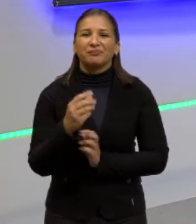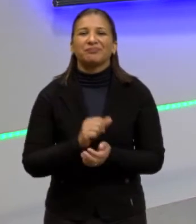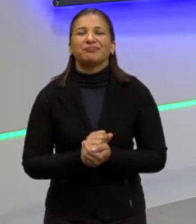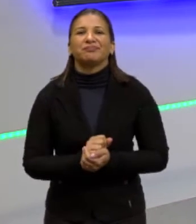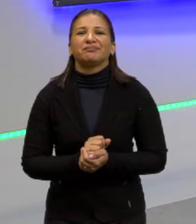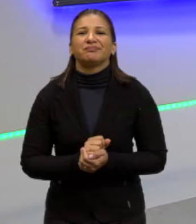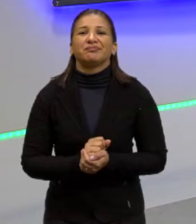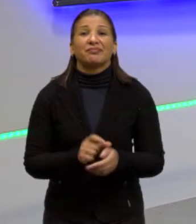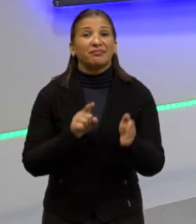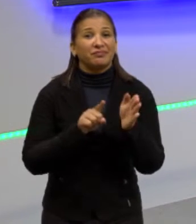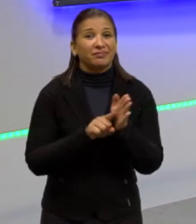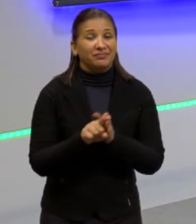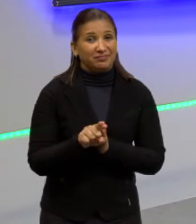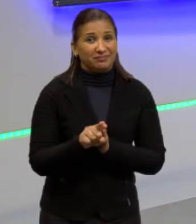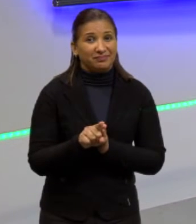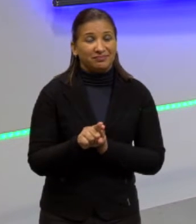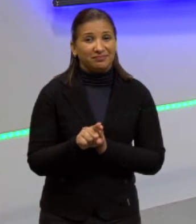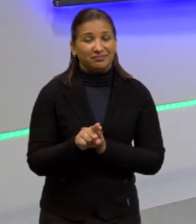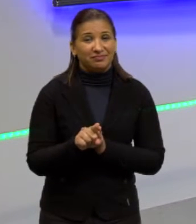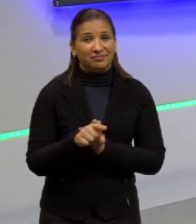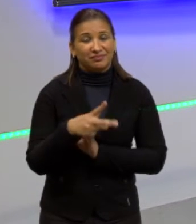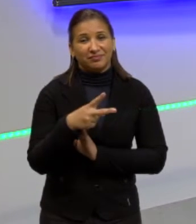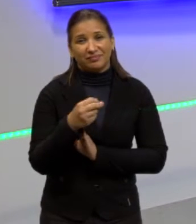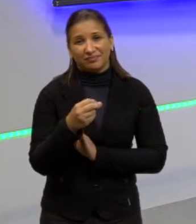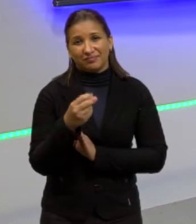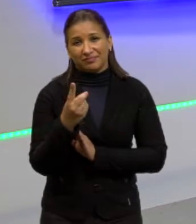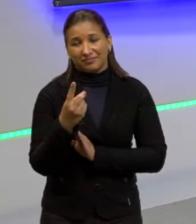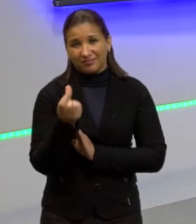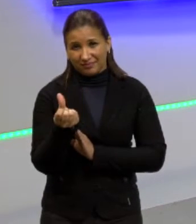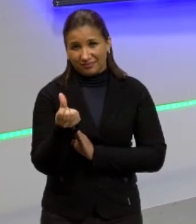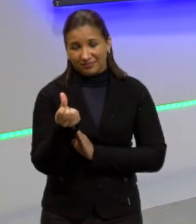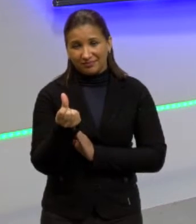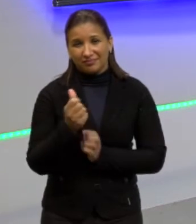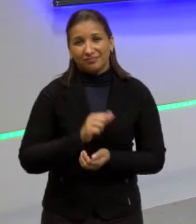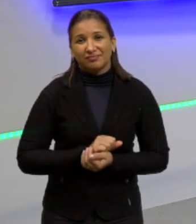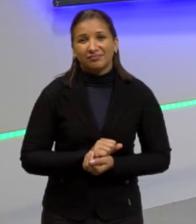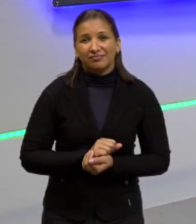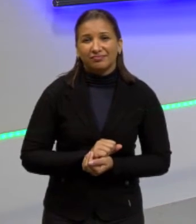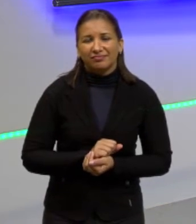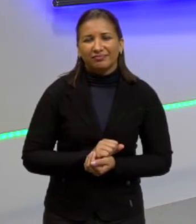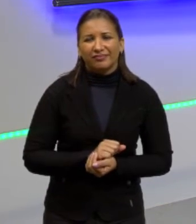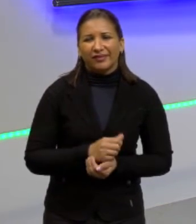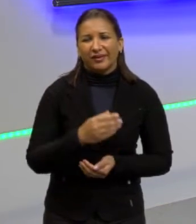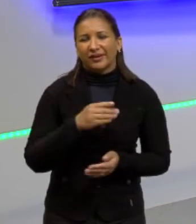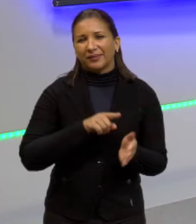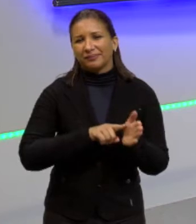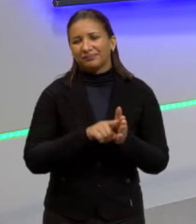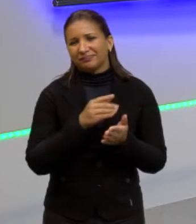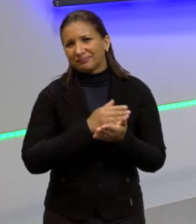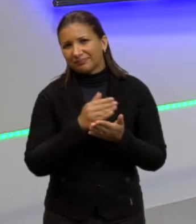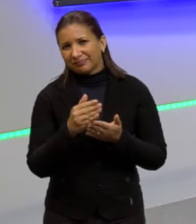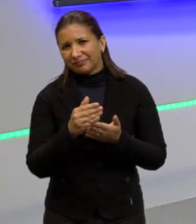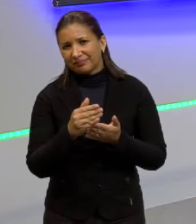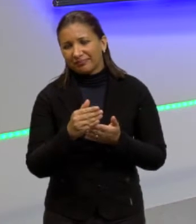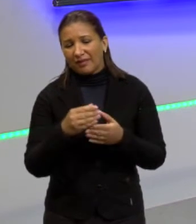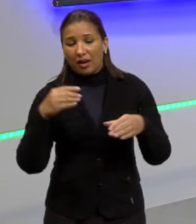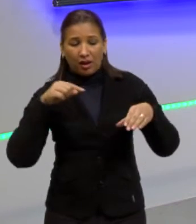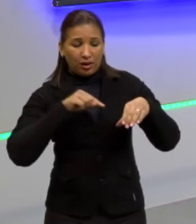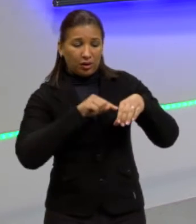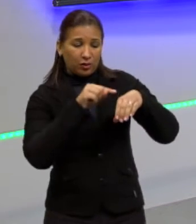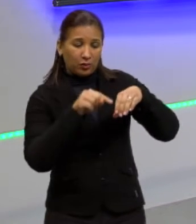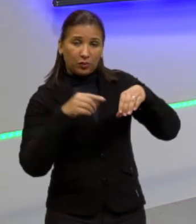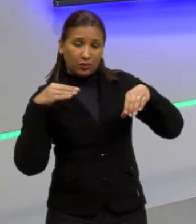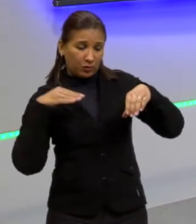é uma questão lá de 2016 e ela diz o seguinte, então, que o túnel deve ser